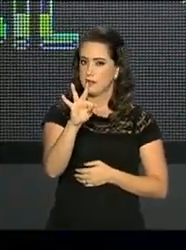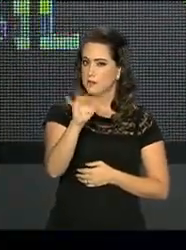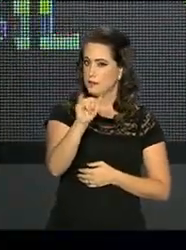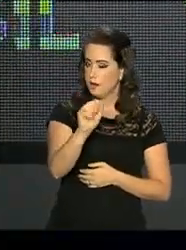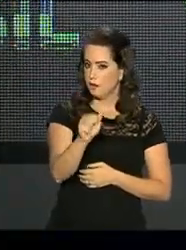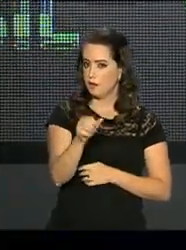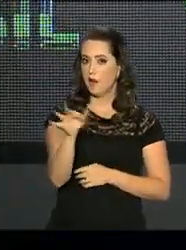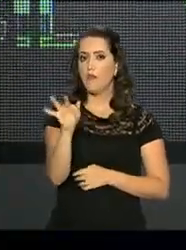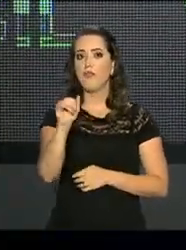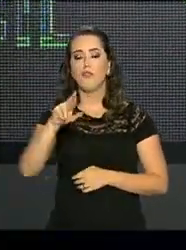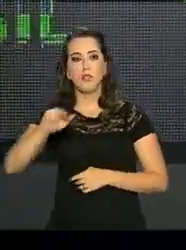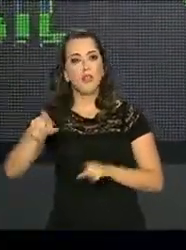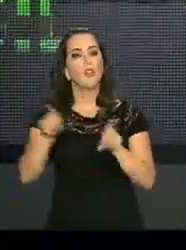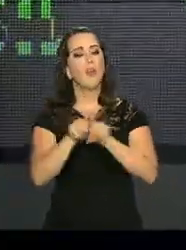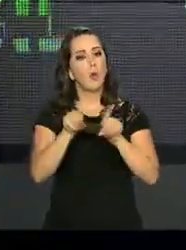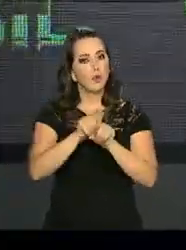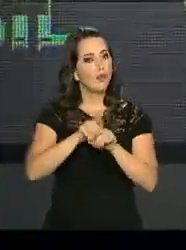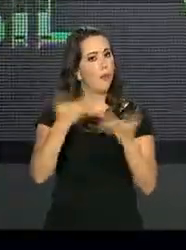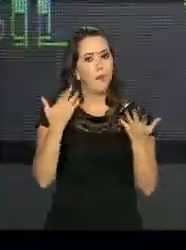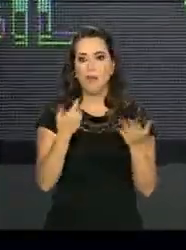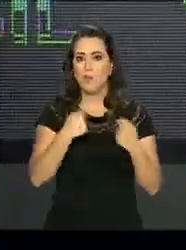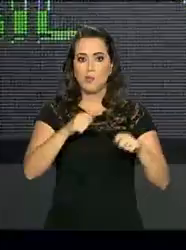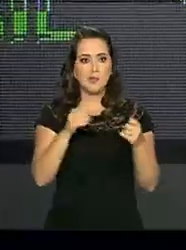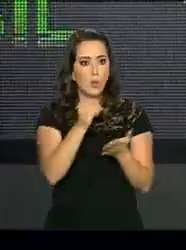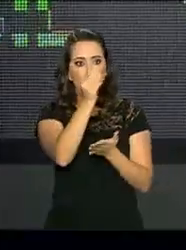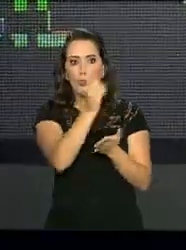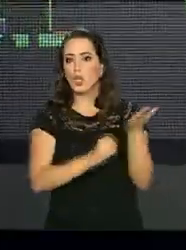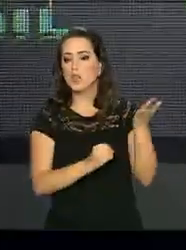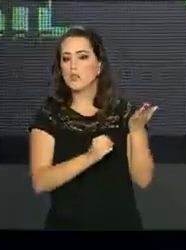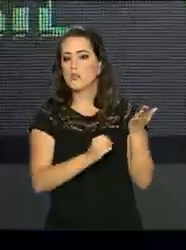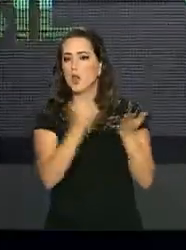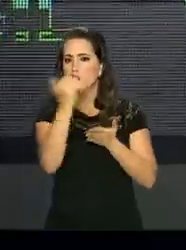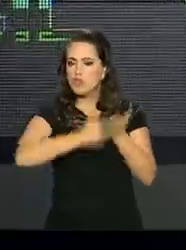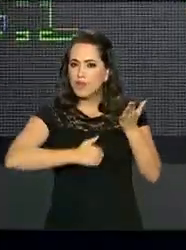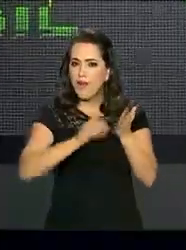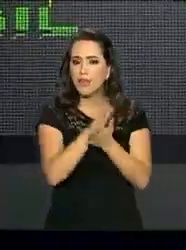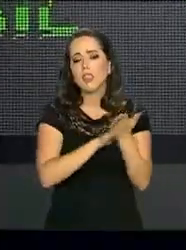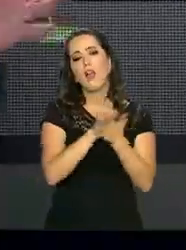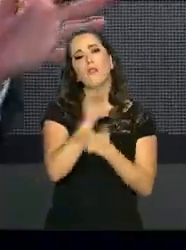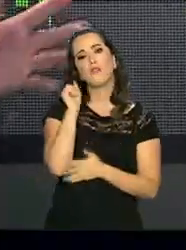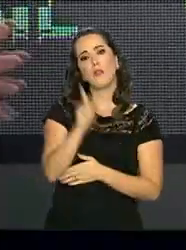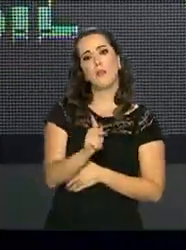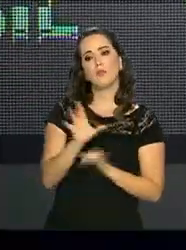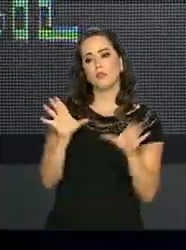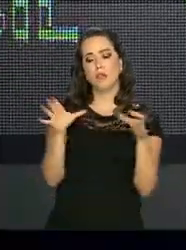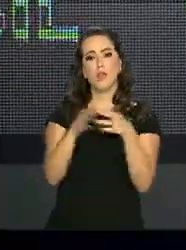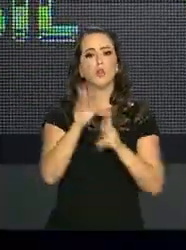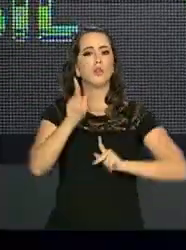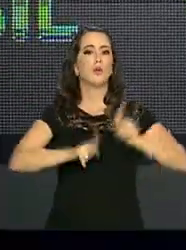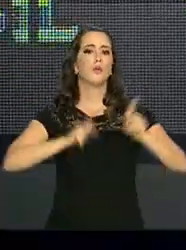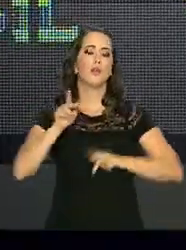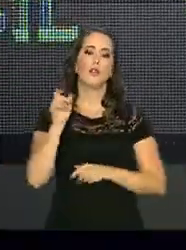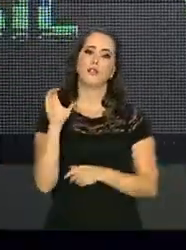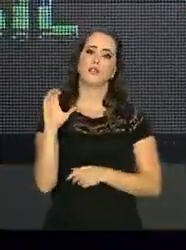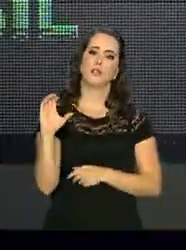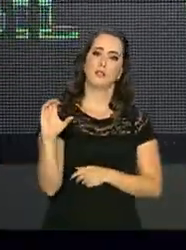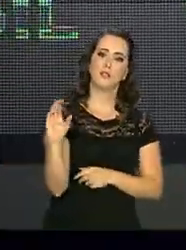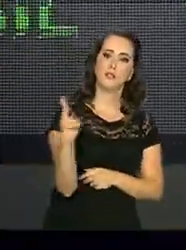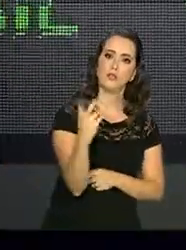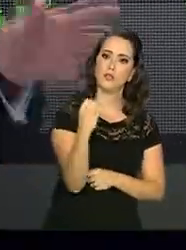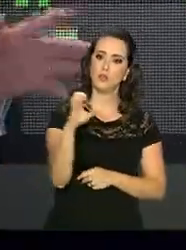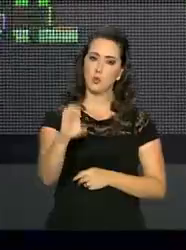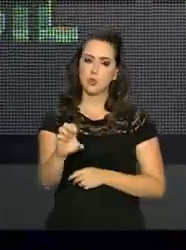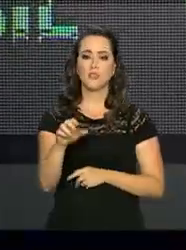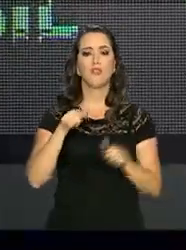fizemos, também leve à desoneração da cobrança desses 25% dos aposentados chilenos